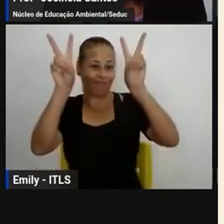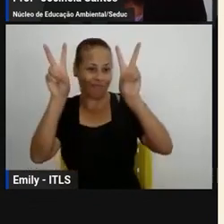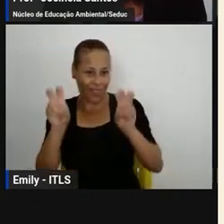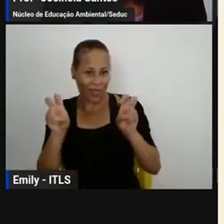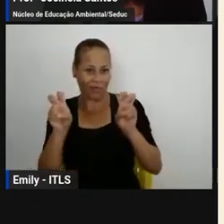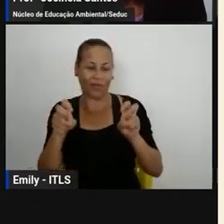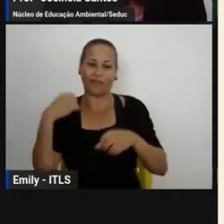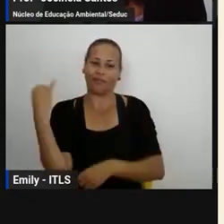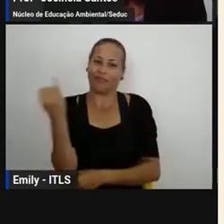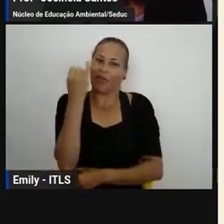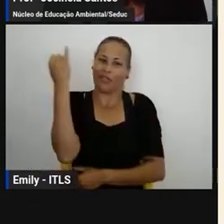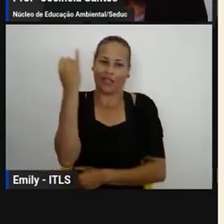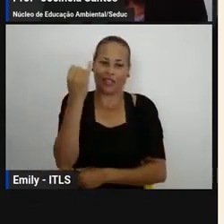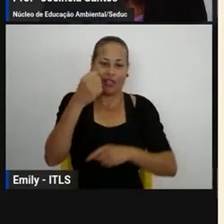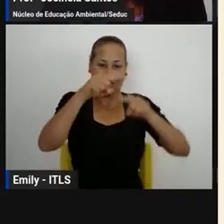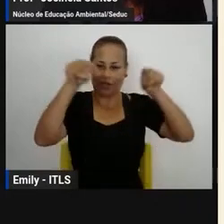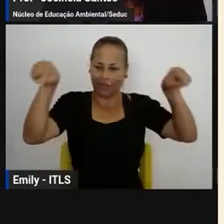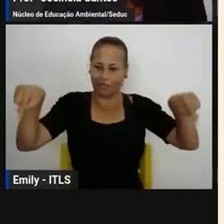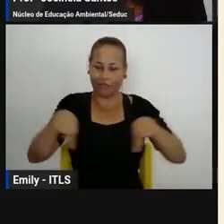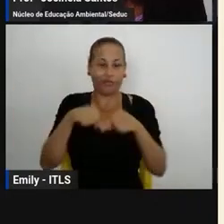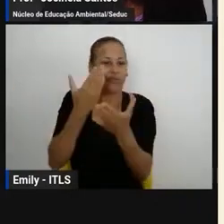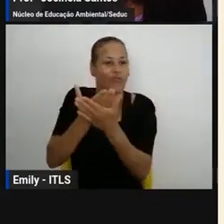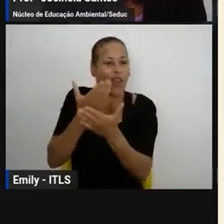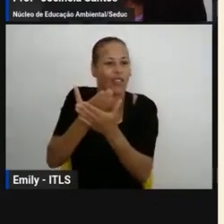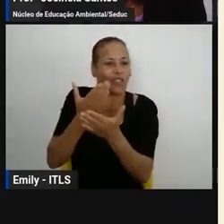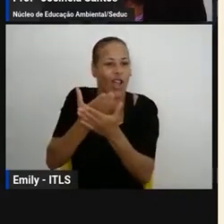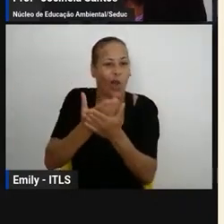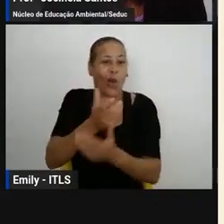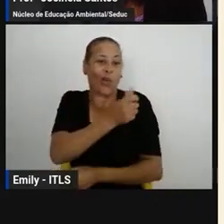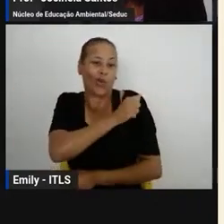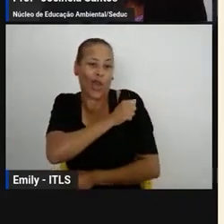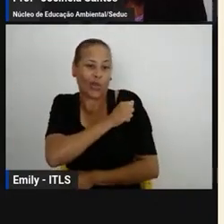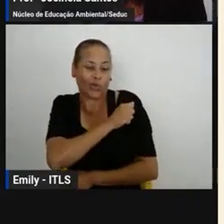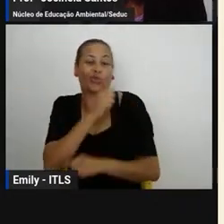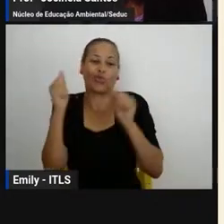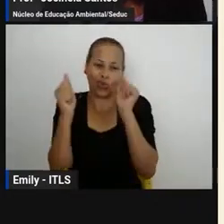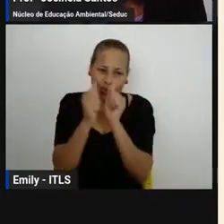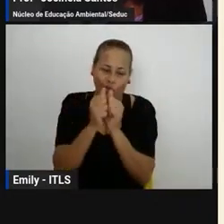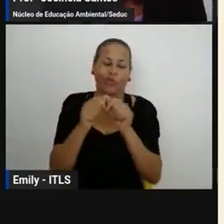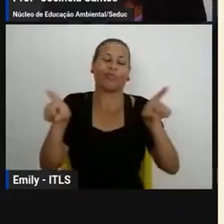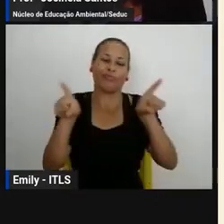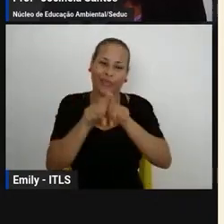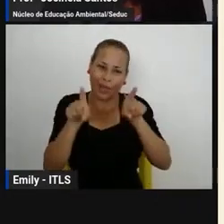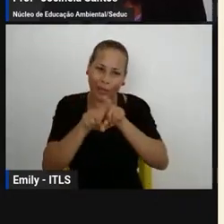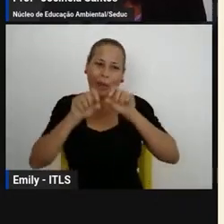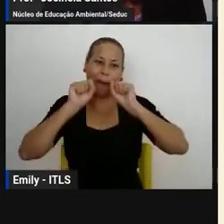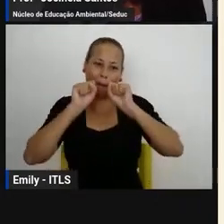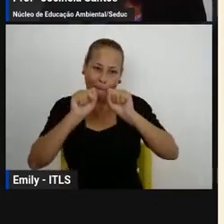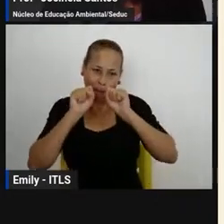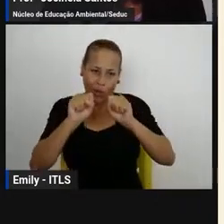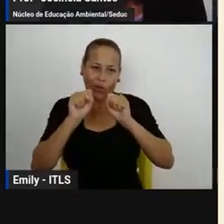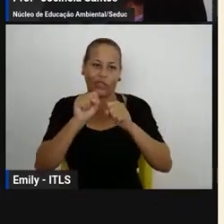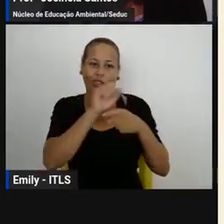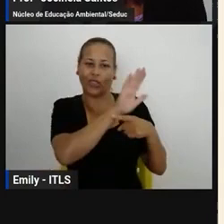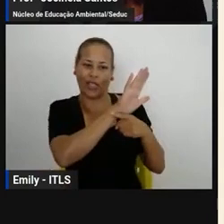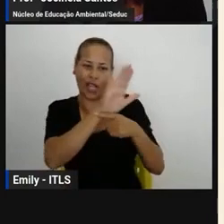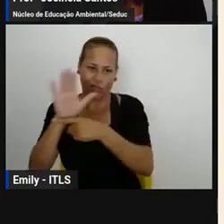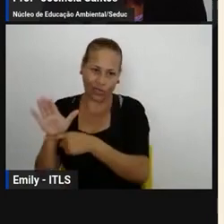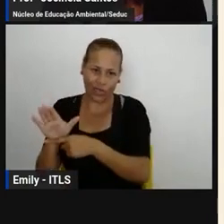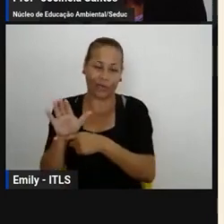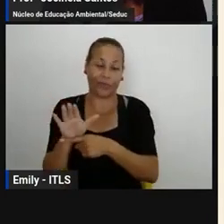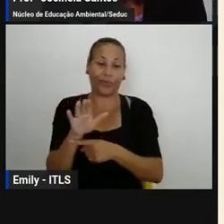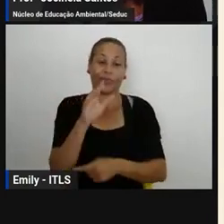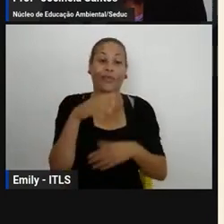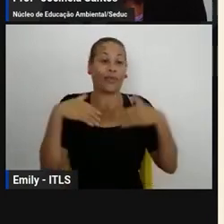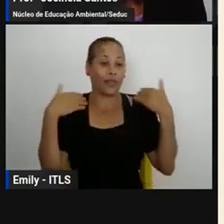sala de aula o departamento de ensino está aqui para colaborar nesse processo e fazer o que